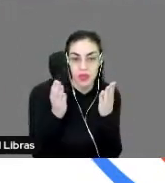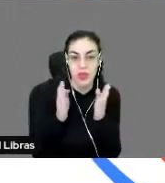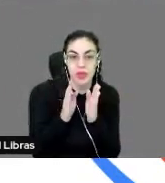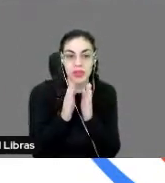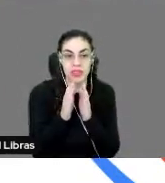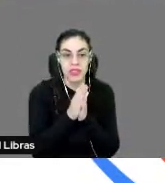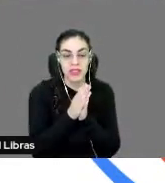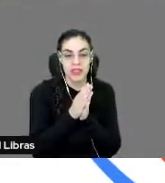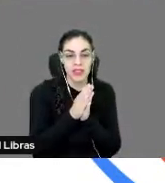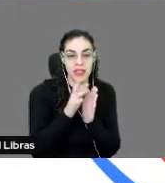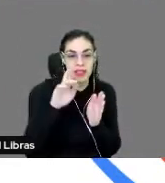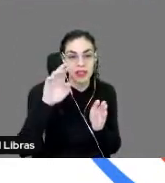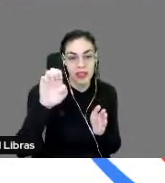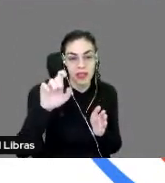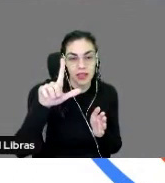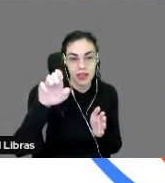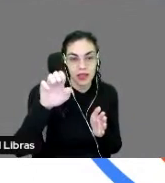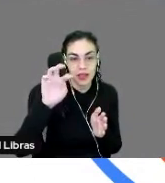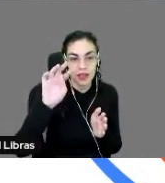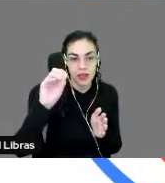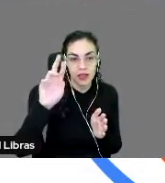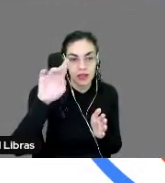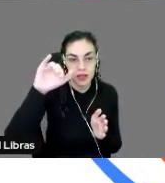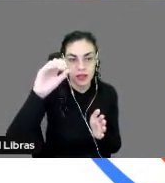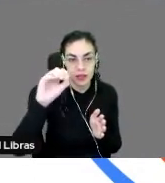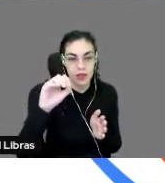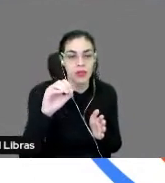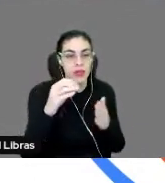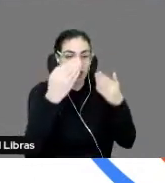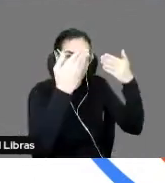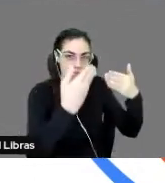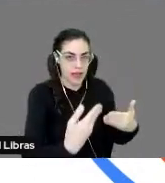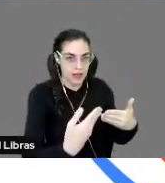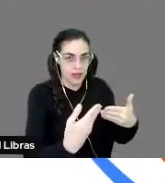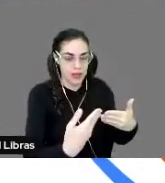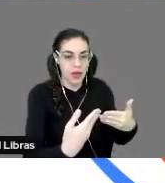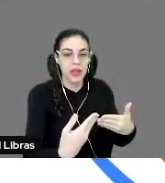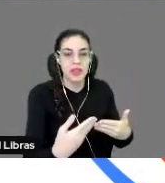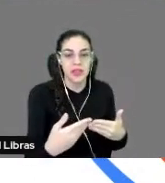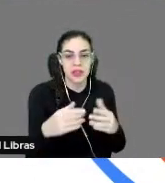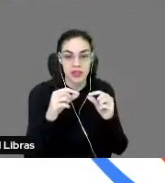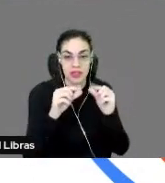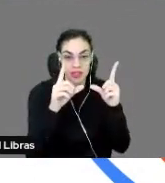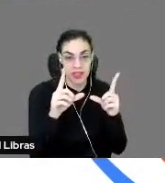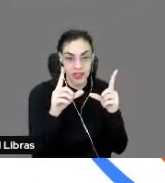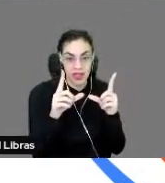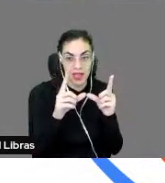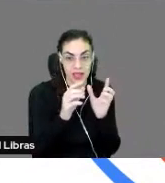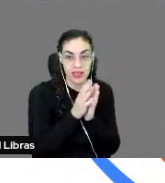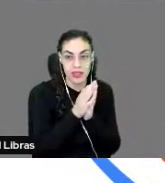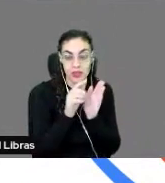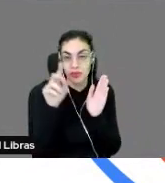originalidade, que é um recurso que está disponível lá no Google Sala de Aula. Então, devem ver ali já no slide algumas das funções dessa